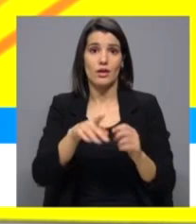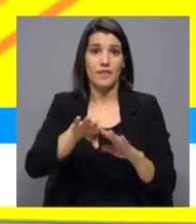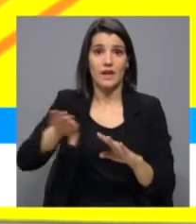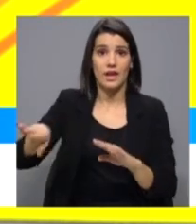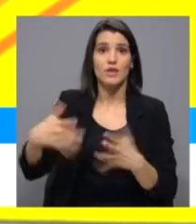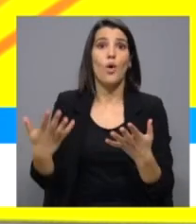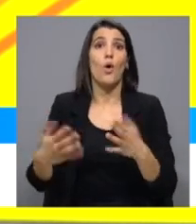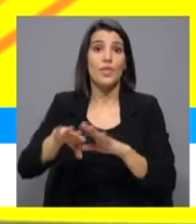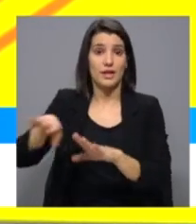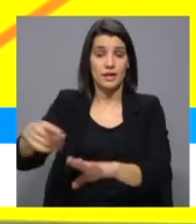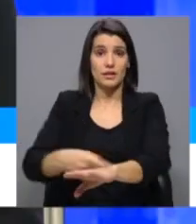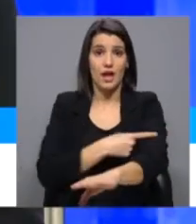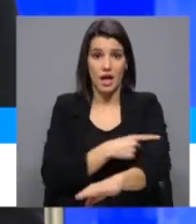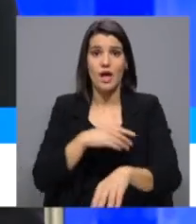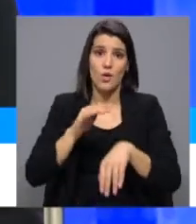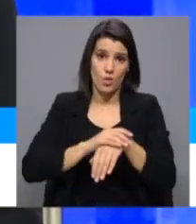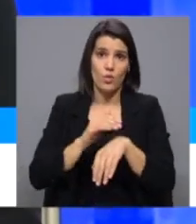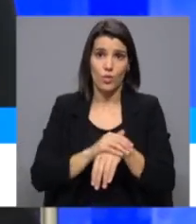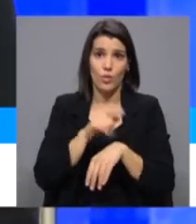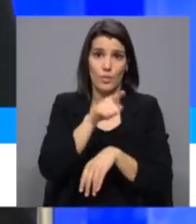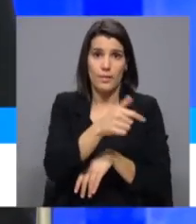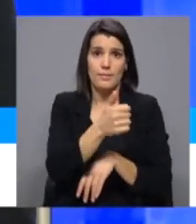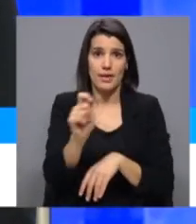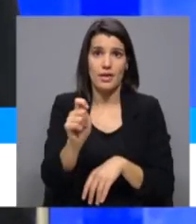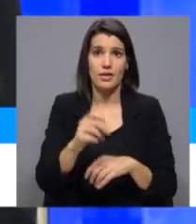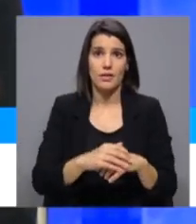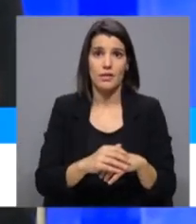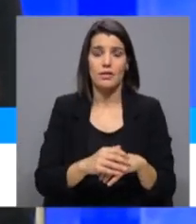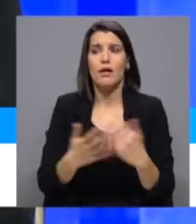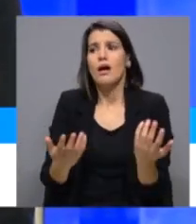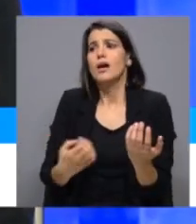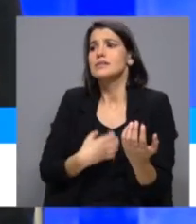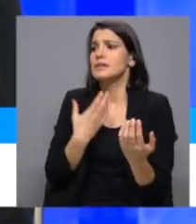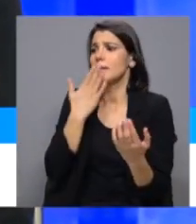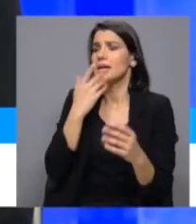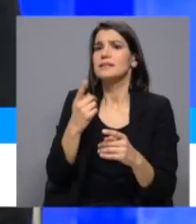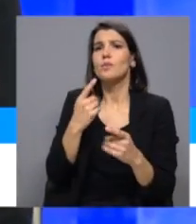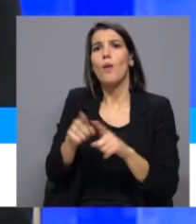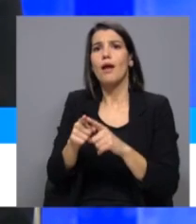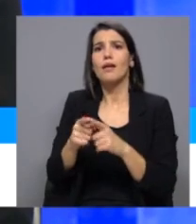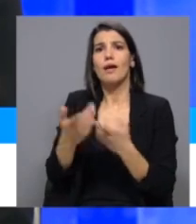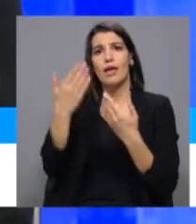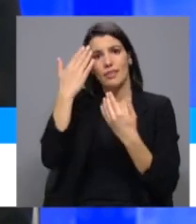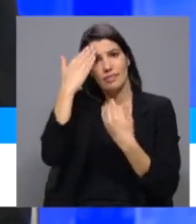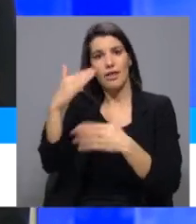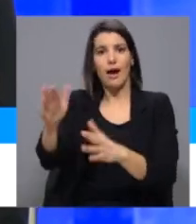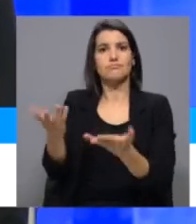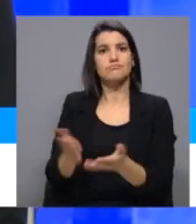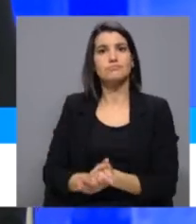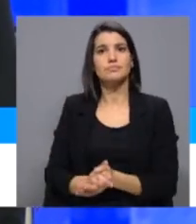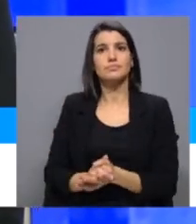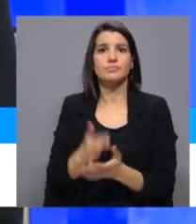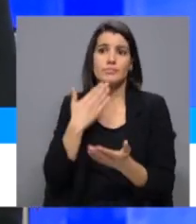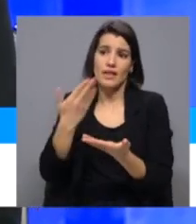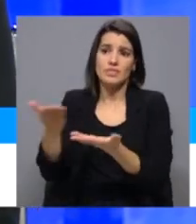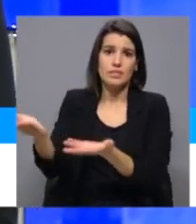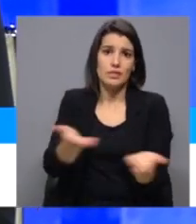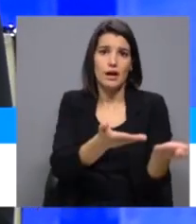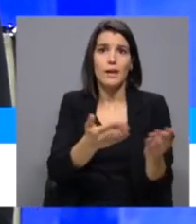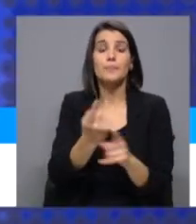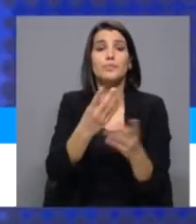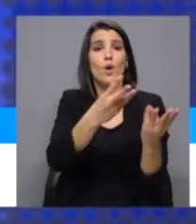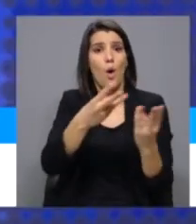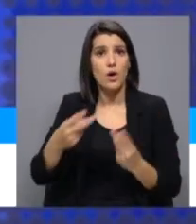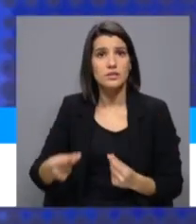extrema-direita subirem, a responsabilidade é do Bloco de Esquerda. Achamos que foi estender a passadeira, não dar a oportunidade que o orçamento de Estado fosse um orçamento